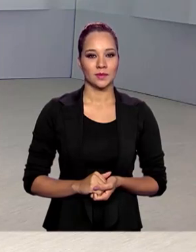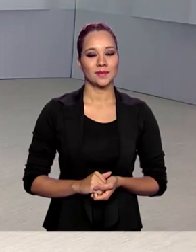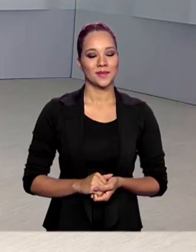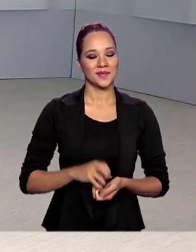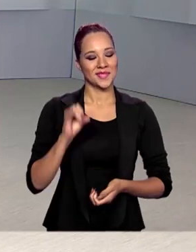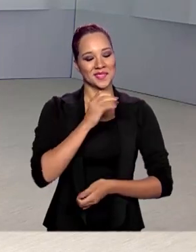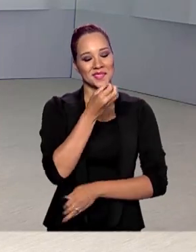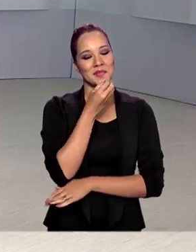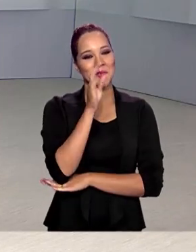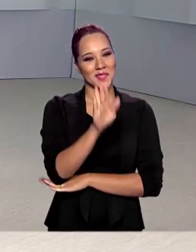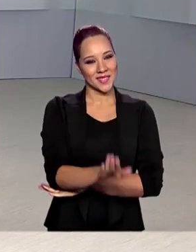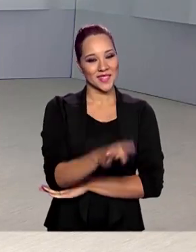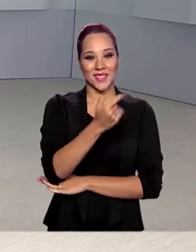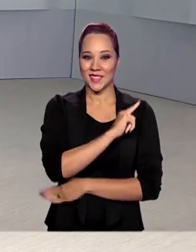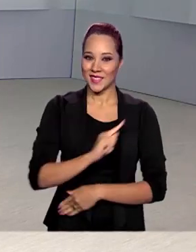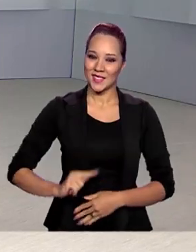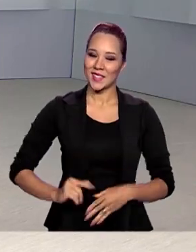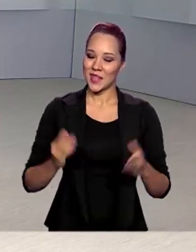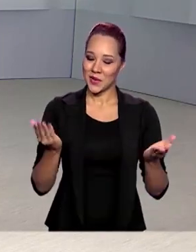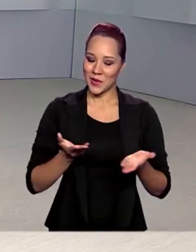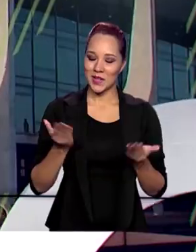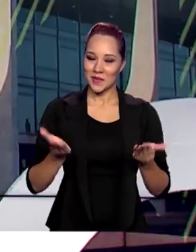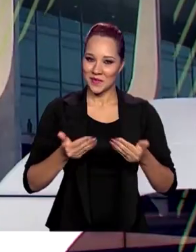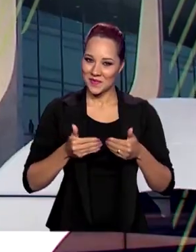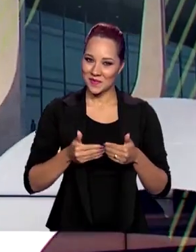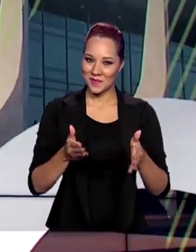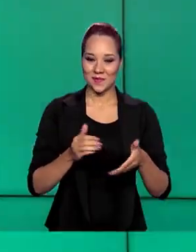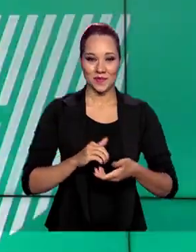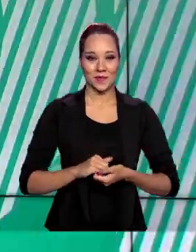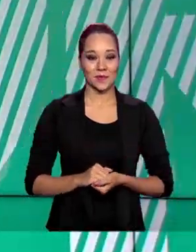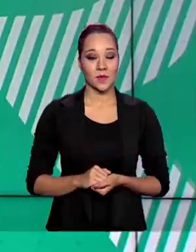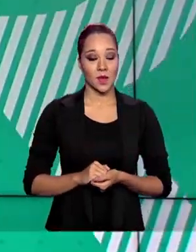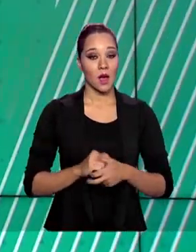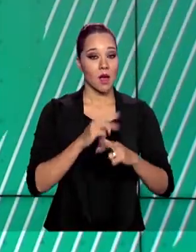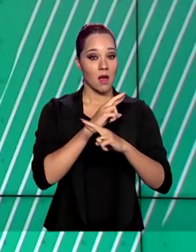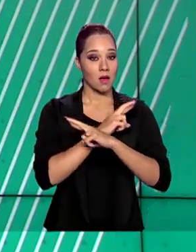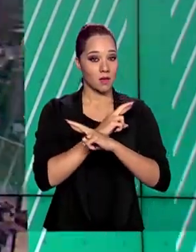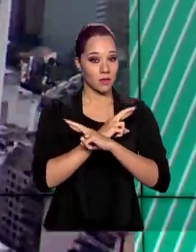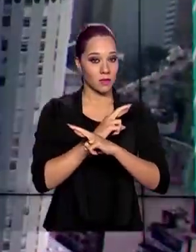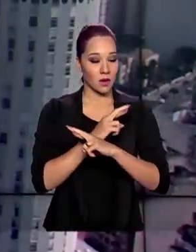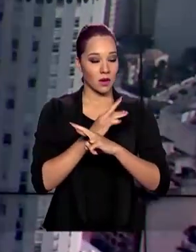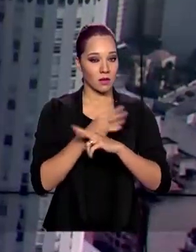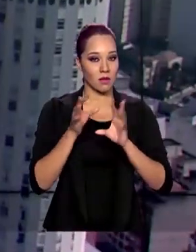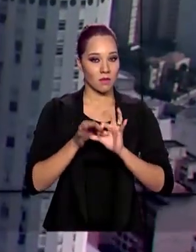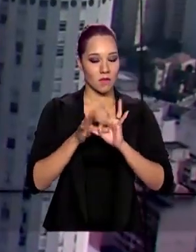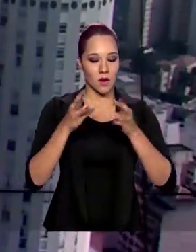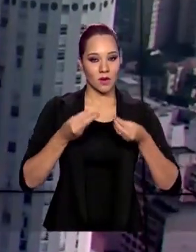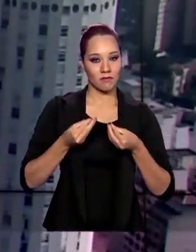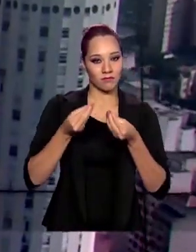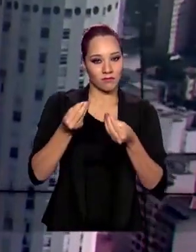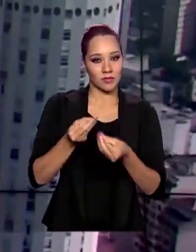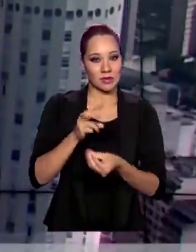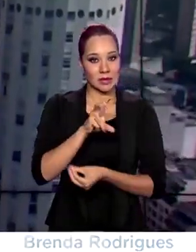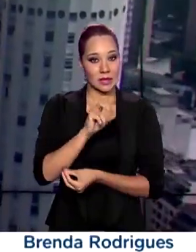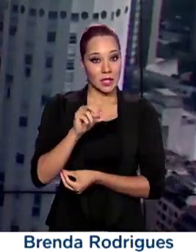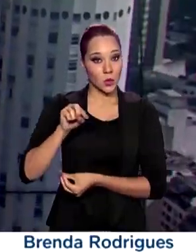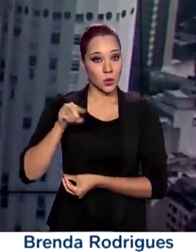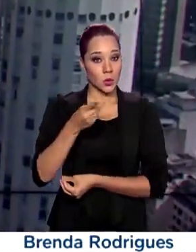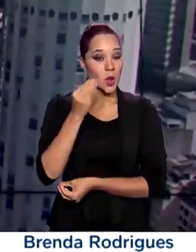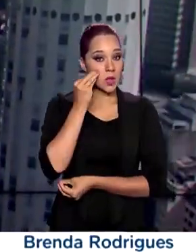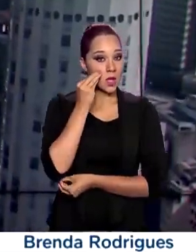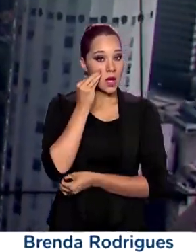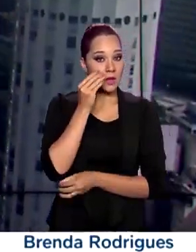Olá, boa tarde. O governo agora está de volta. A Receita Federal liberou a entrega de 500 mil testes para